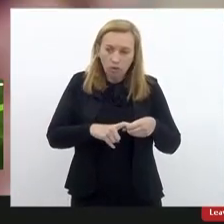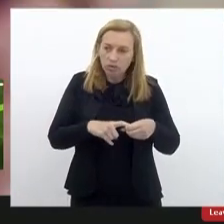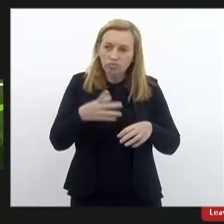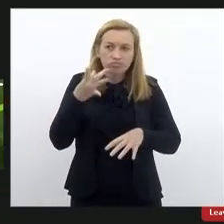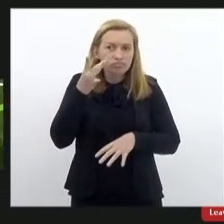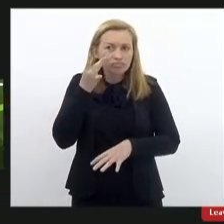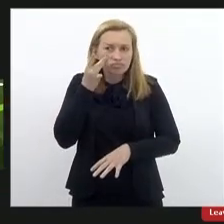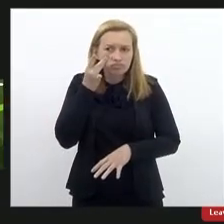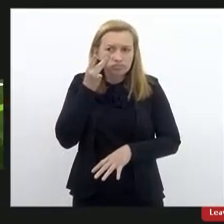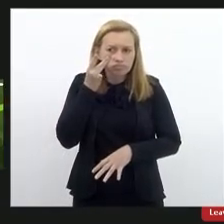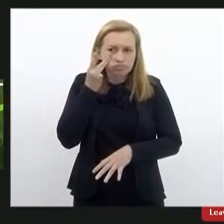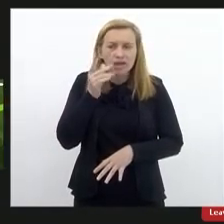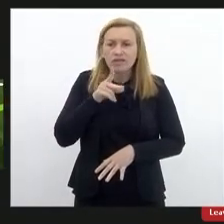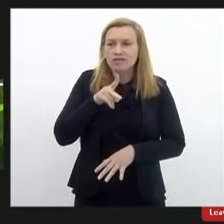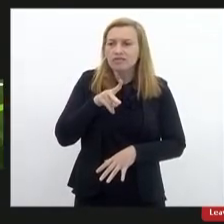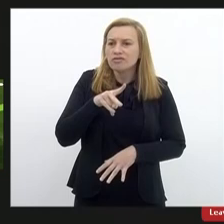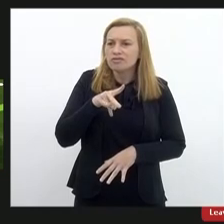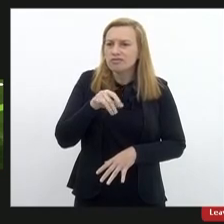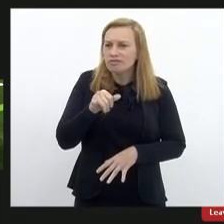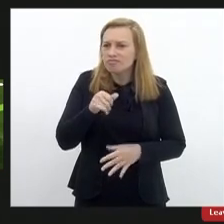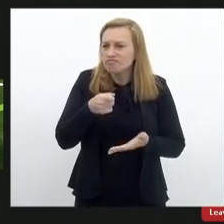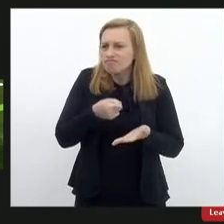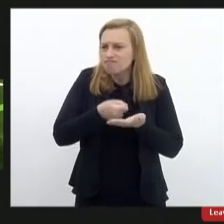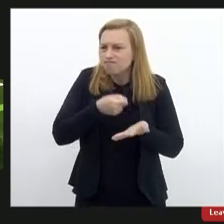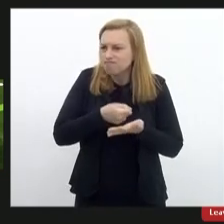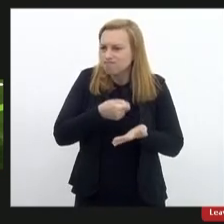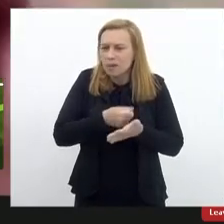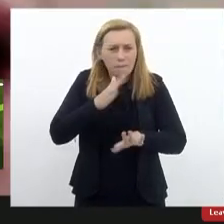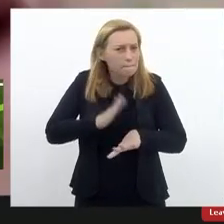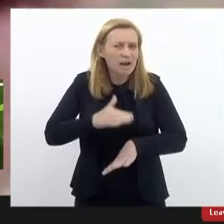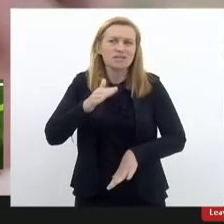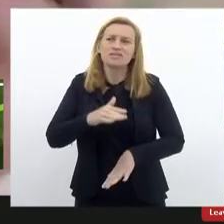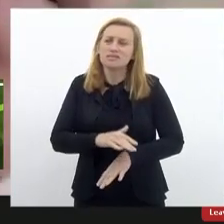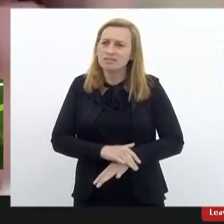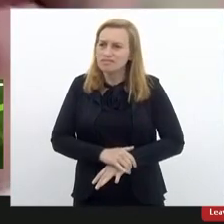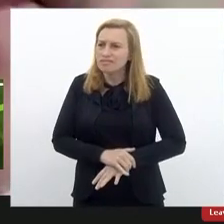vai exigir maior